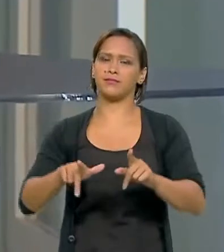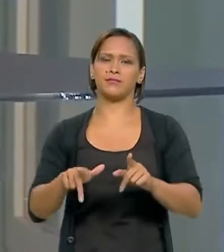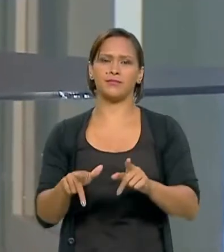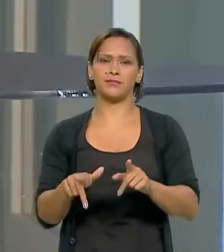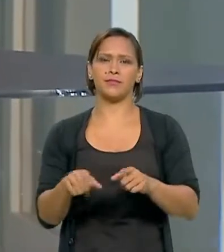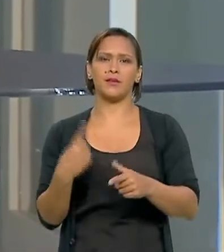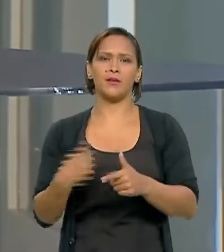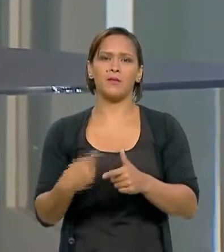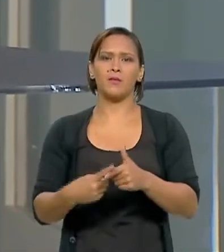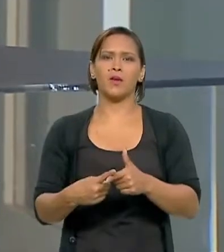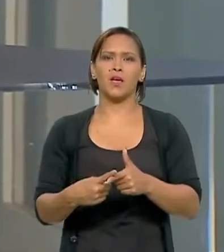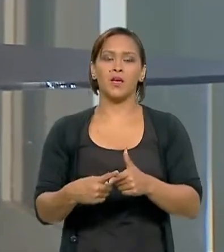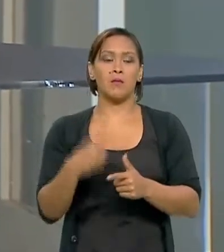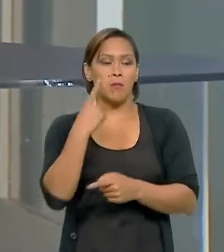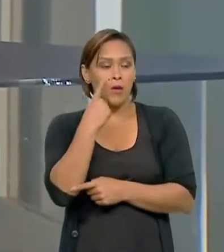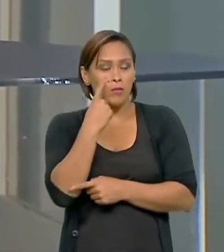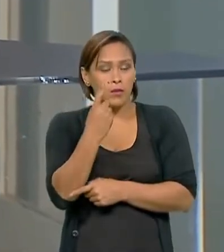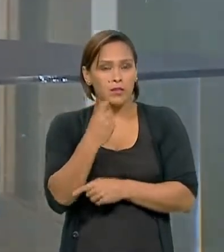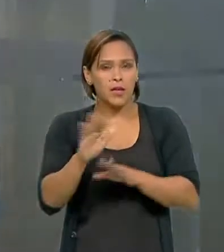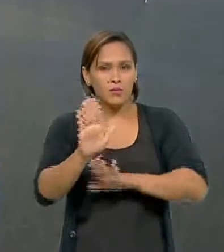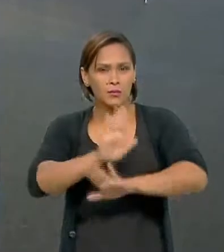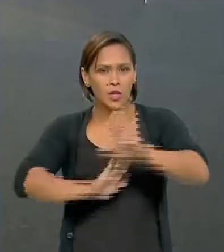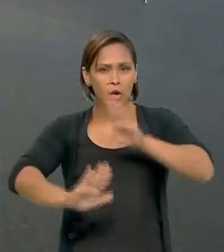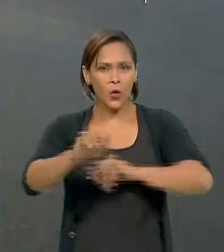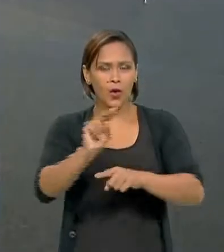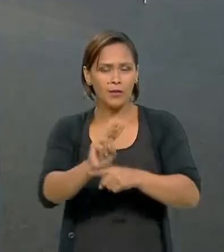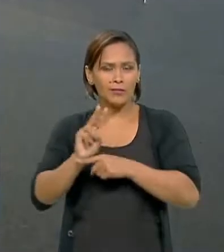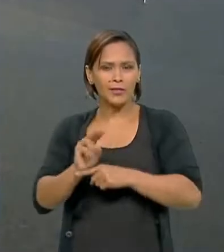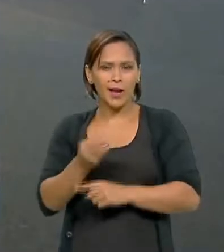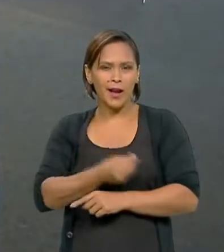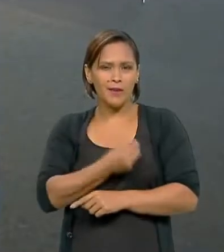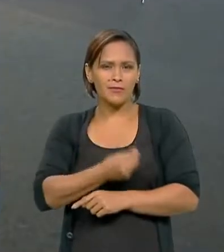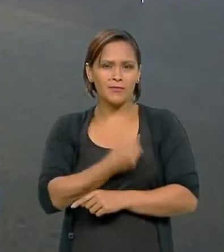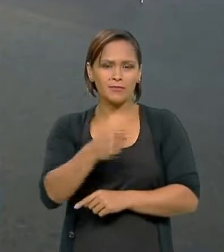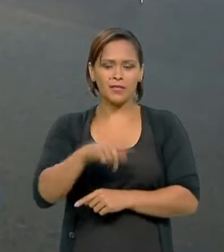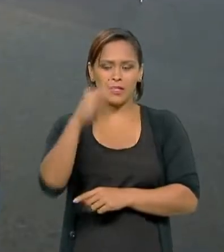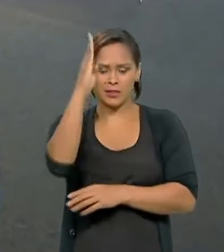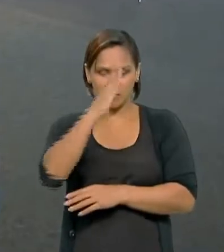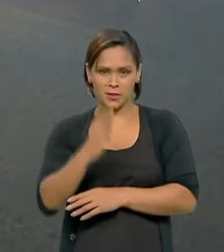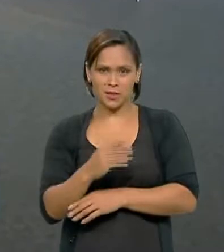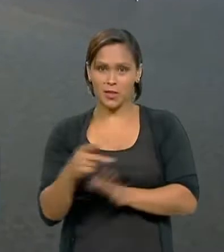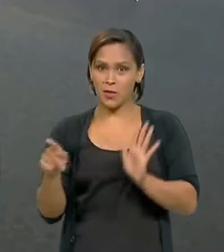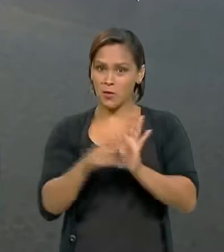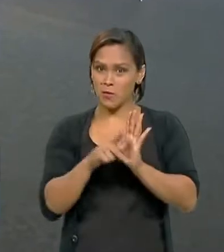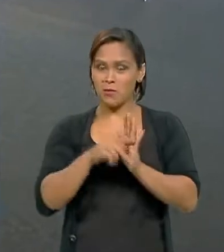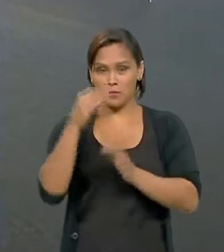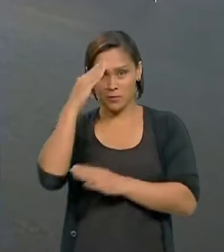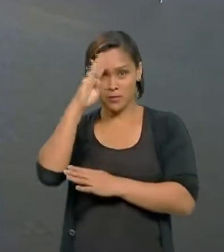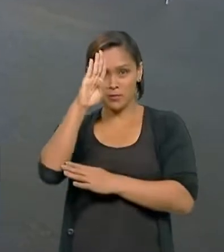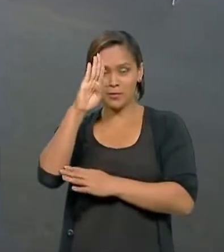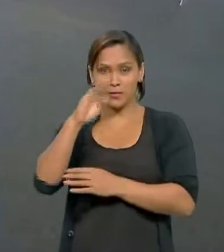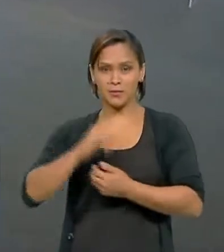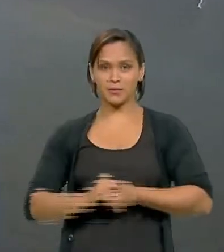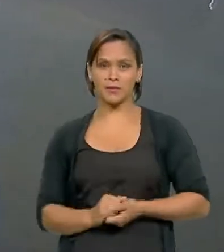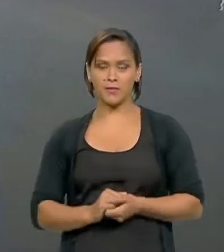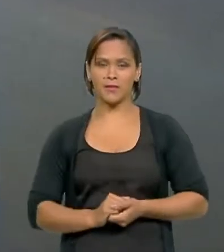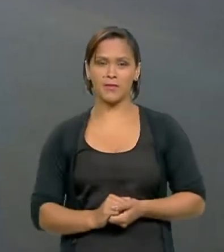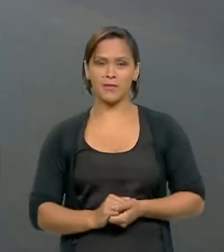Não há maior interessado em preservar vidas de brasileiros do que o presidente da República. E ele,